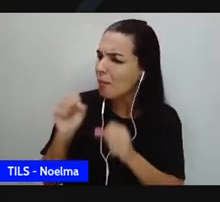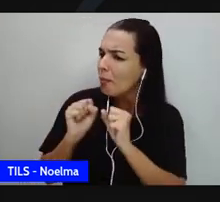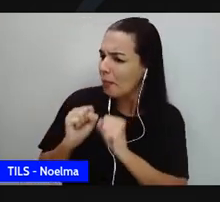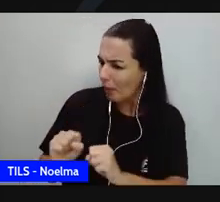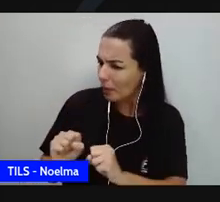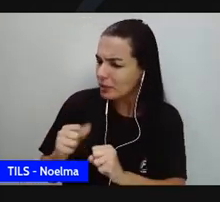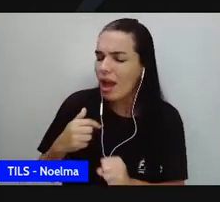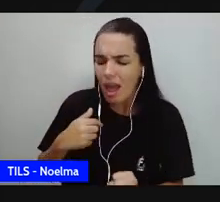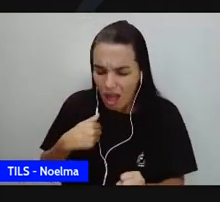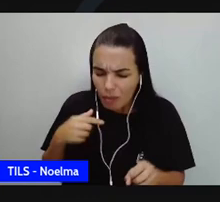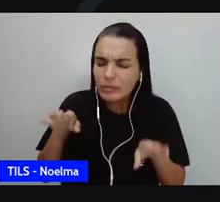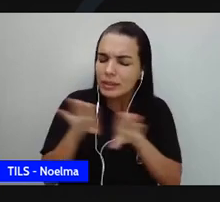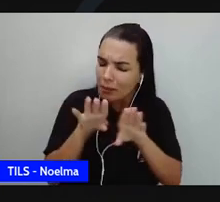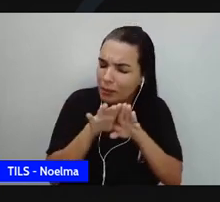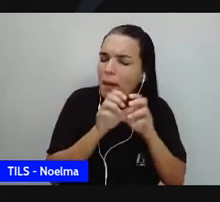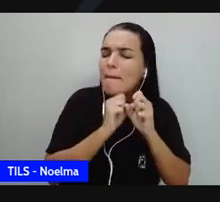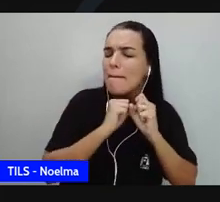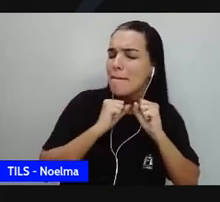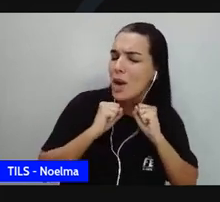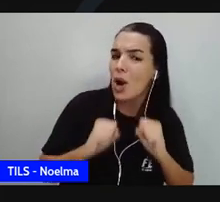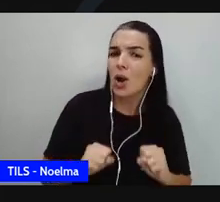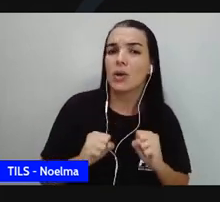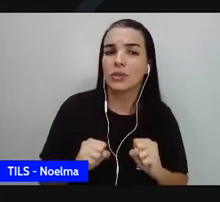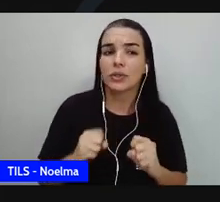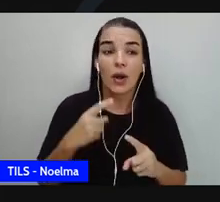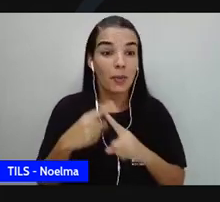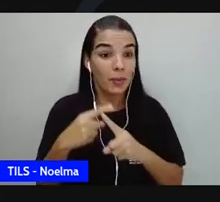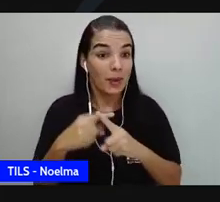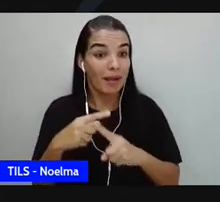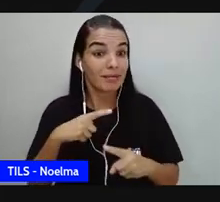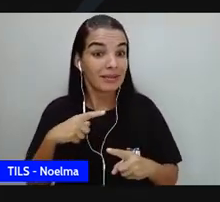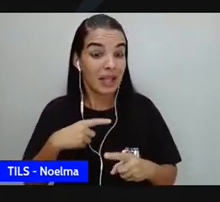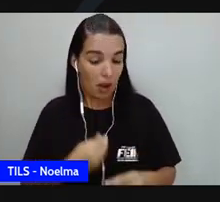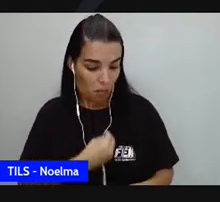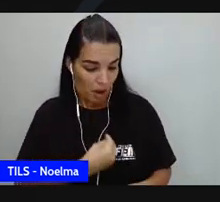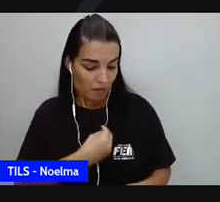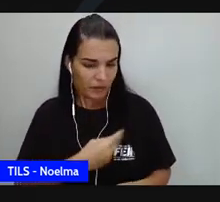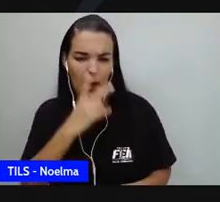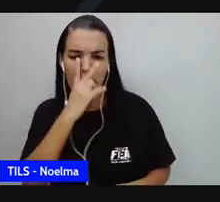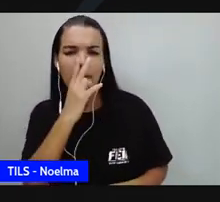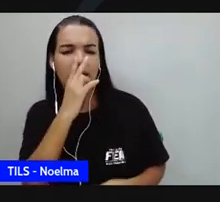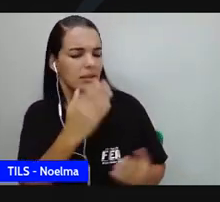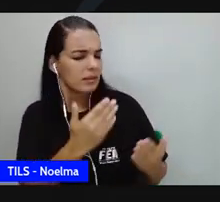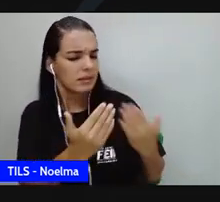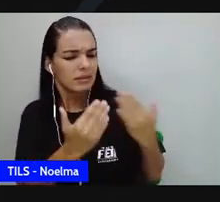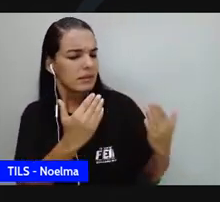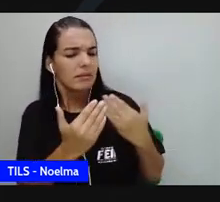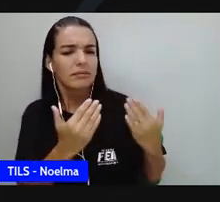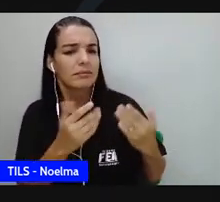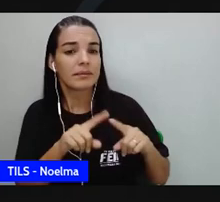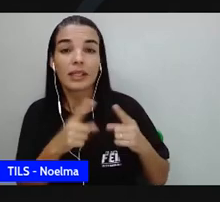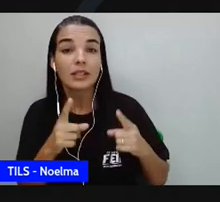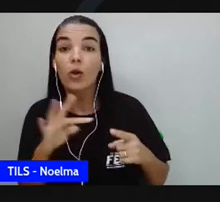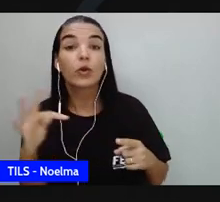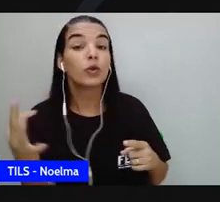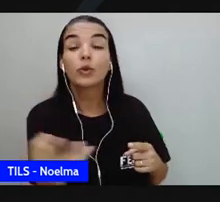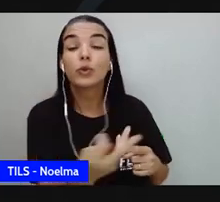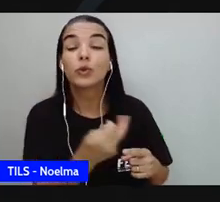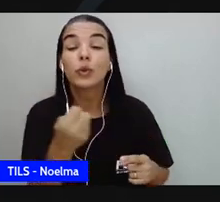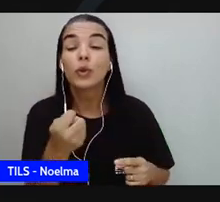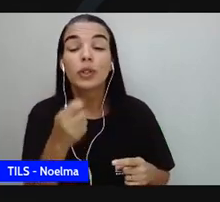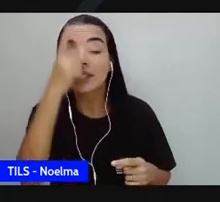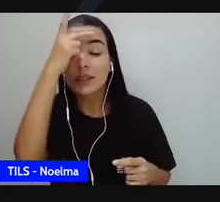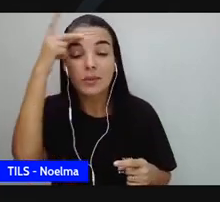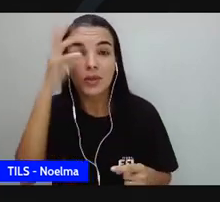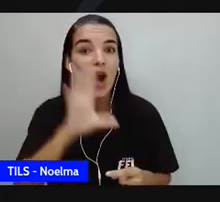ela tem a vida que eu tenho, ou parecida, ela tinha a vida parecida com a mim, e eu não posso. Então, assim, todo mundo gosta do que é